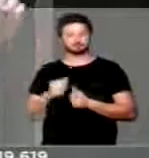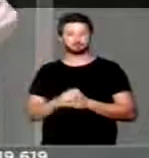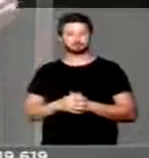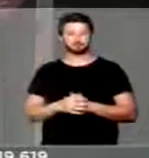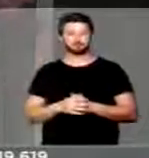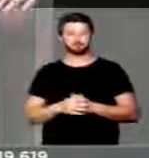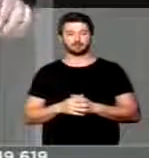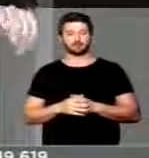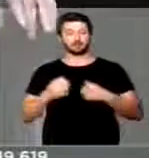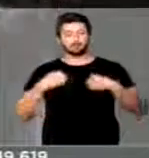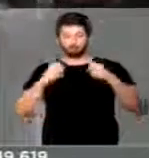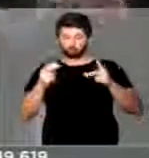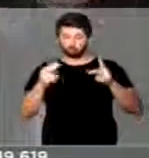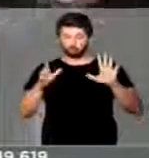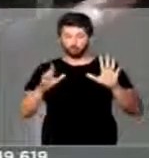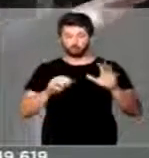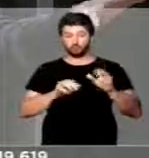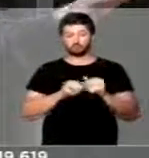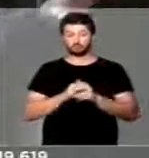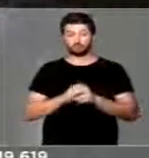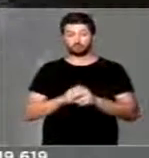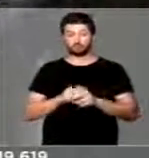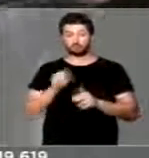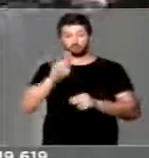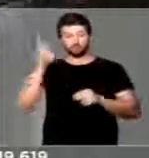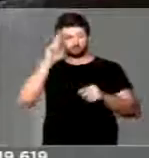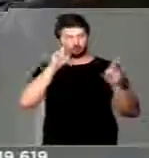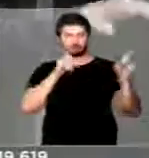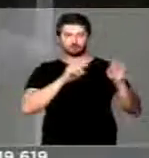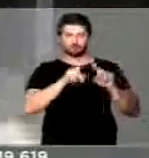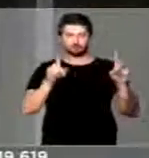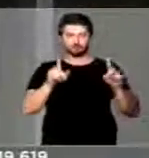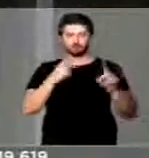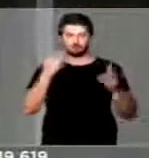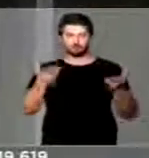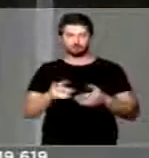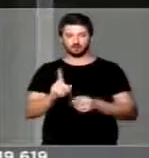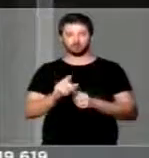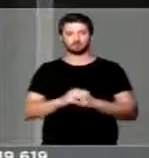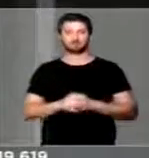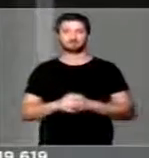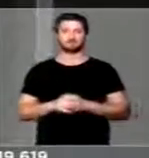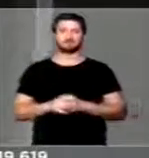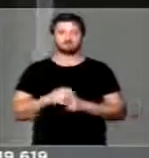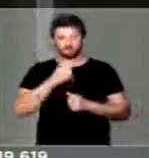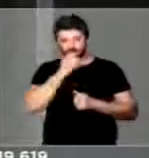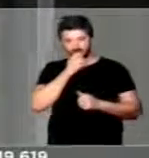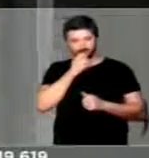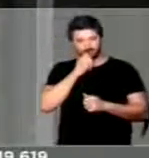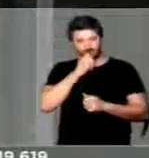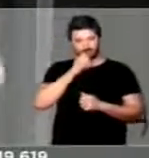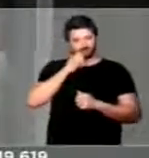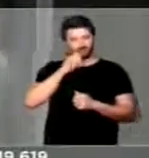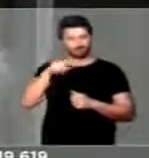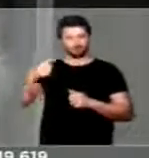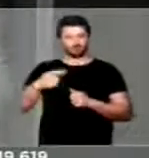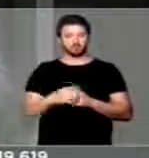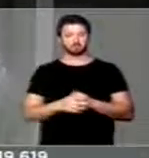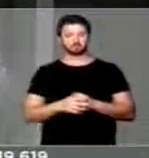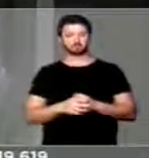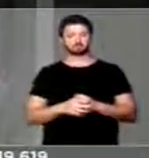vou trocar o sobrenome de Vossa Excelência, mas não vou fazer ainda nesse momento Vou deixar para a próxima